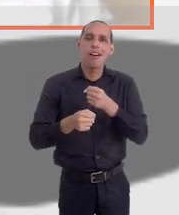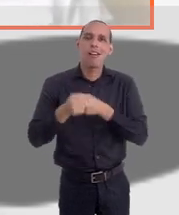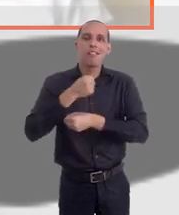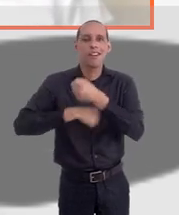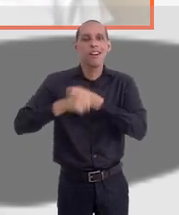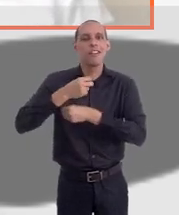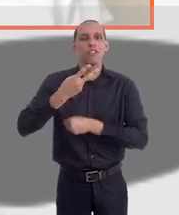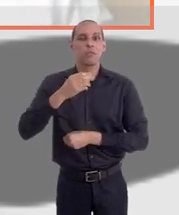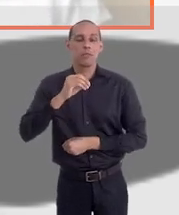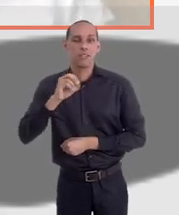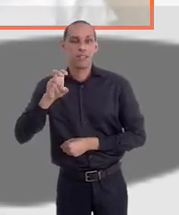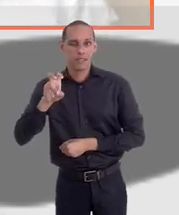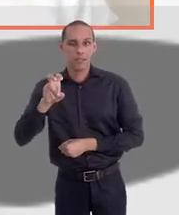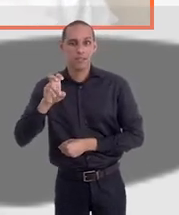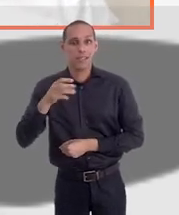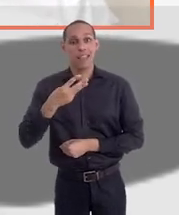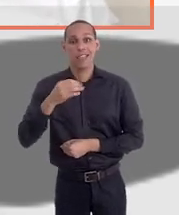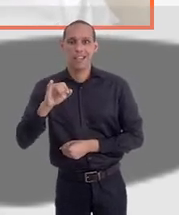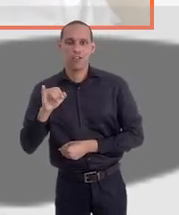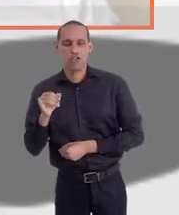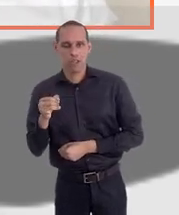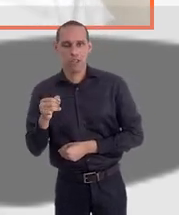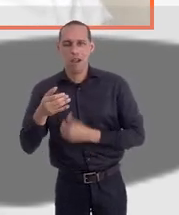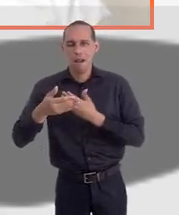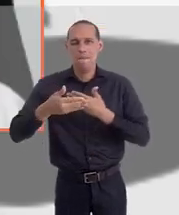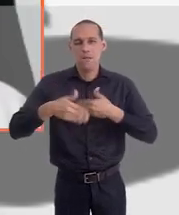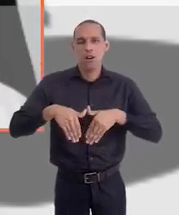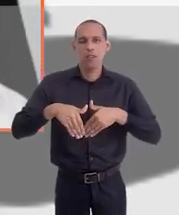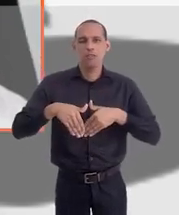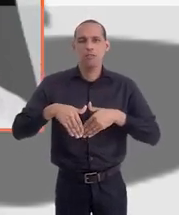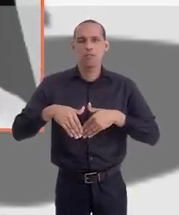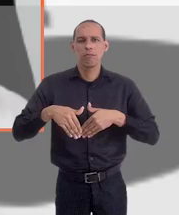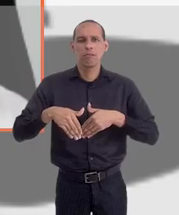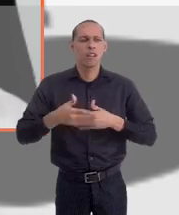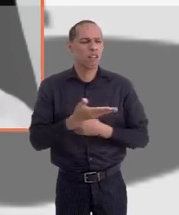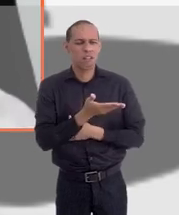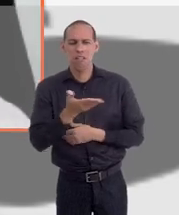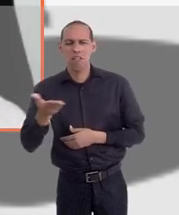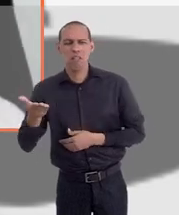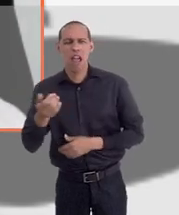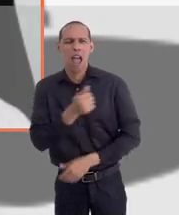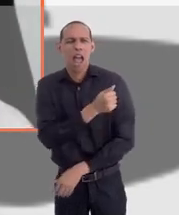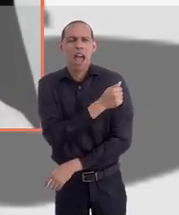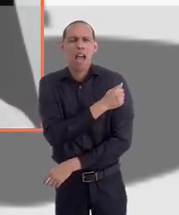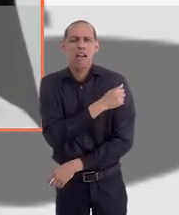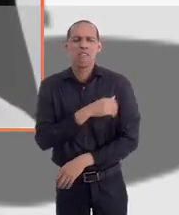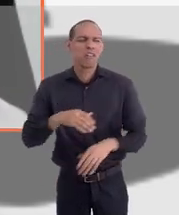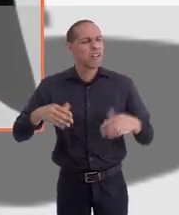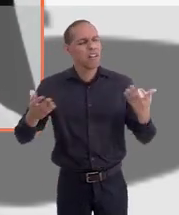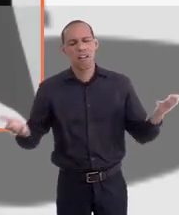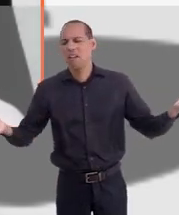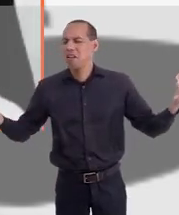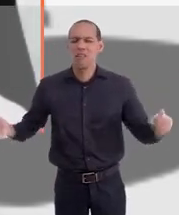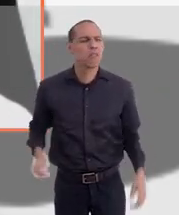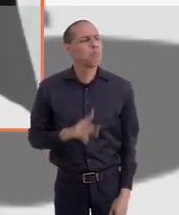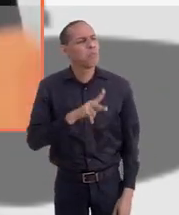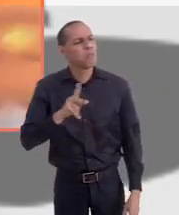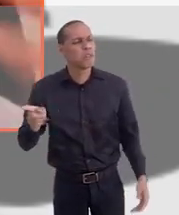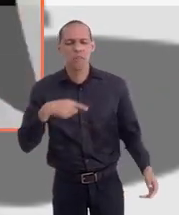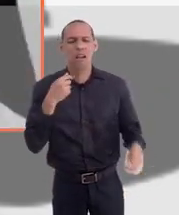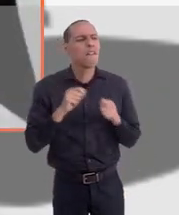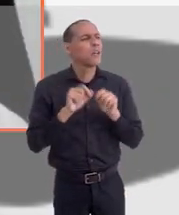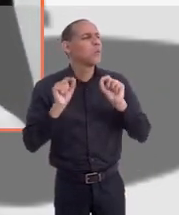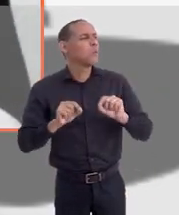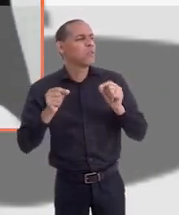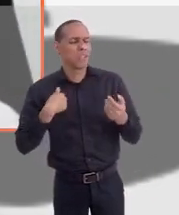Então, essa prova de inspetor foi no dia 30 de janeiro. E aí os alunos ficaram arrasados, eles ficaram entrando em contato. E aí, professor, o que a gente pode